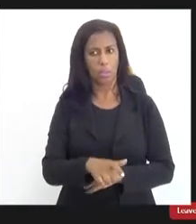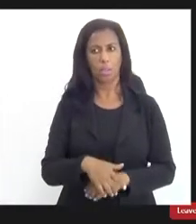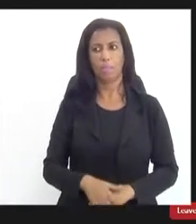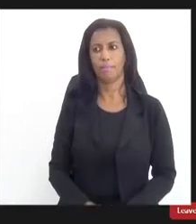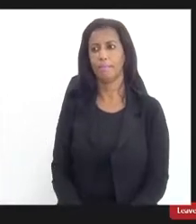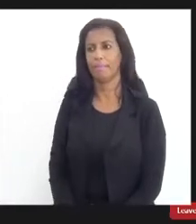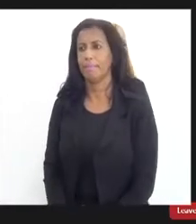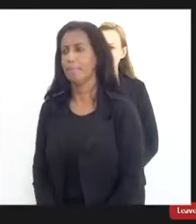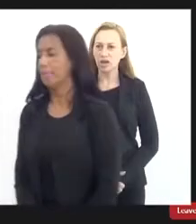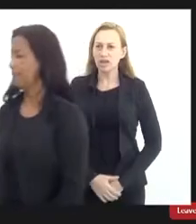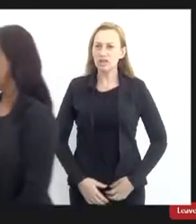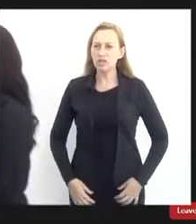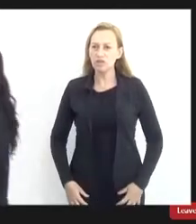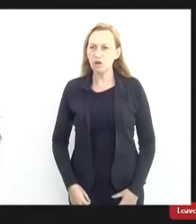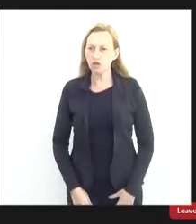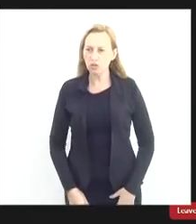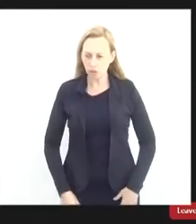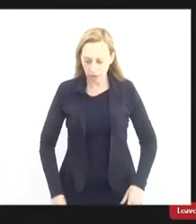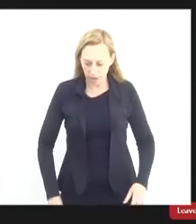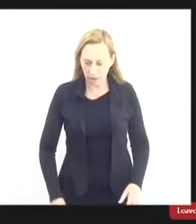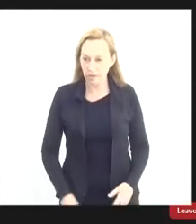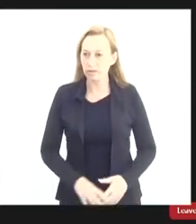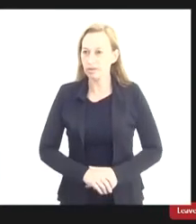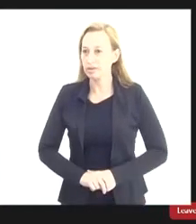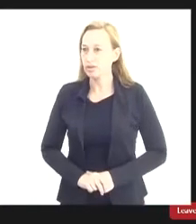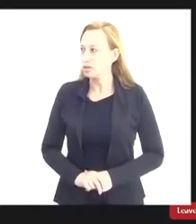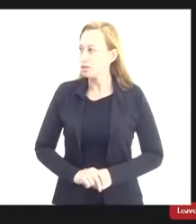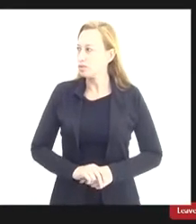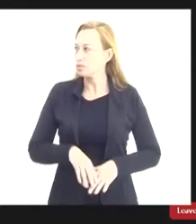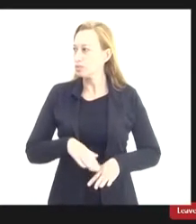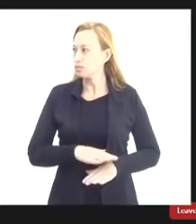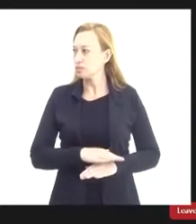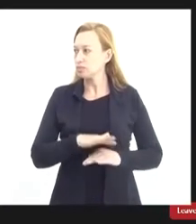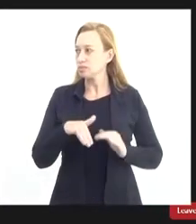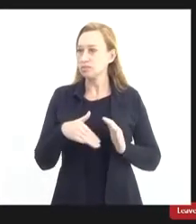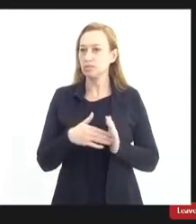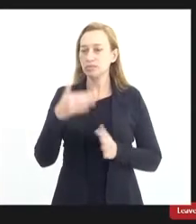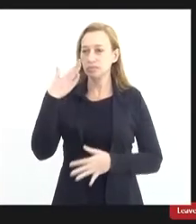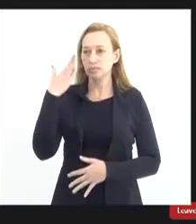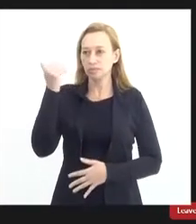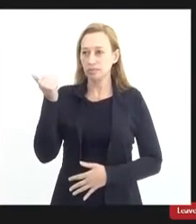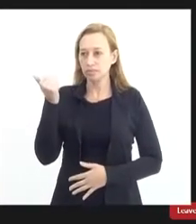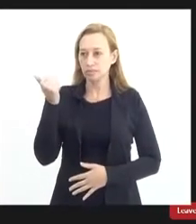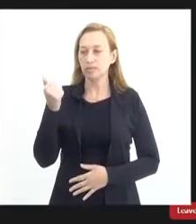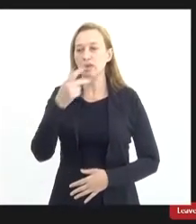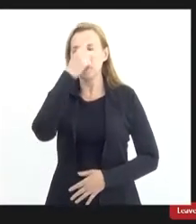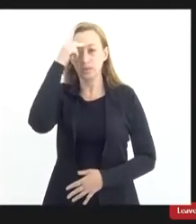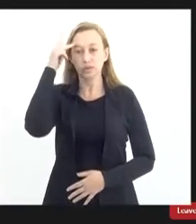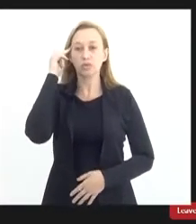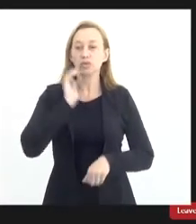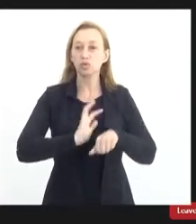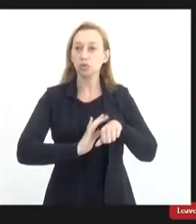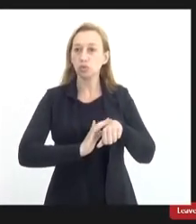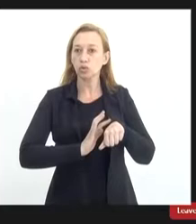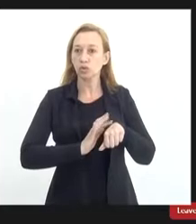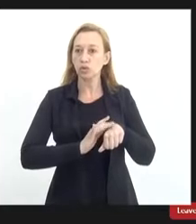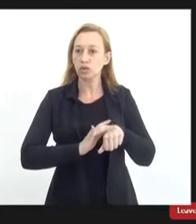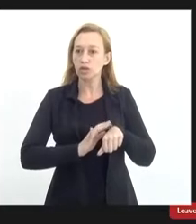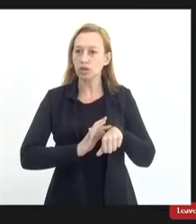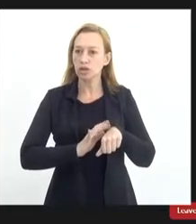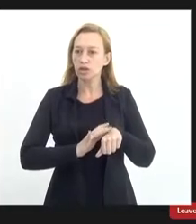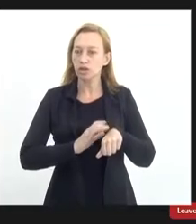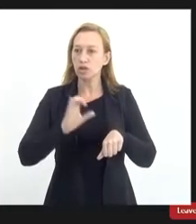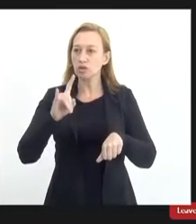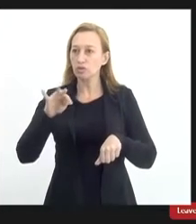importância do transplante da medula óssea para a pessoa com doença falciforme. É a